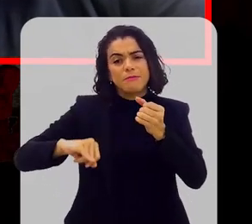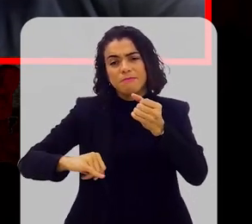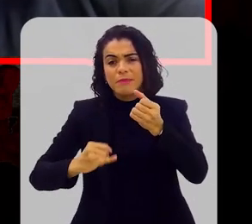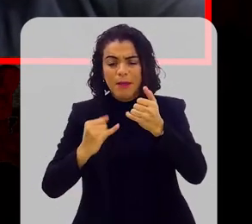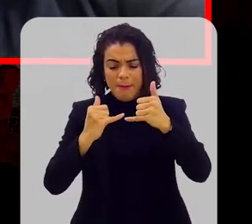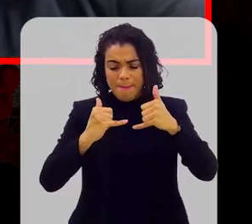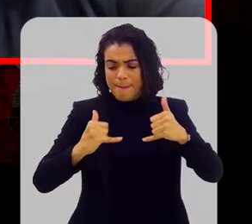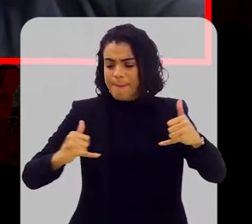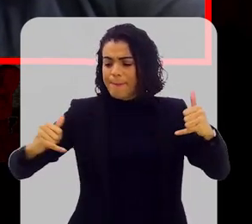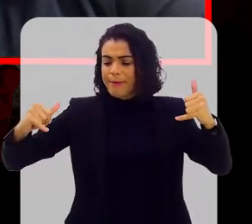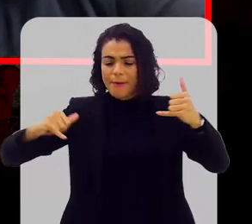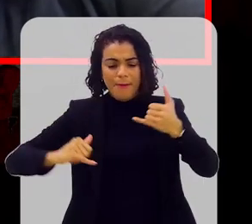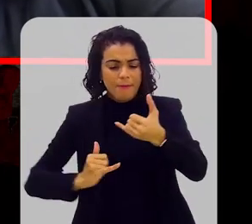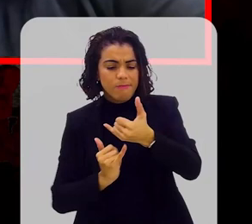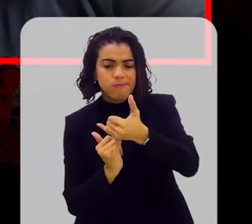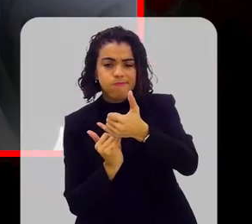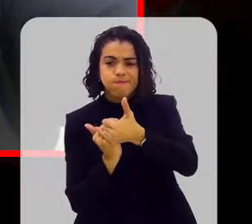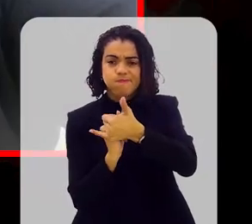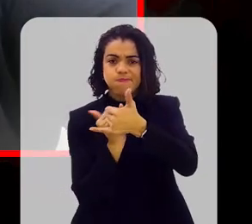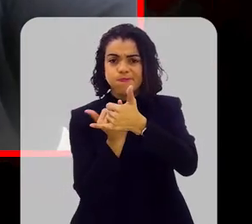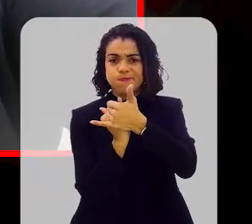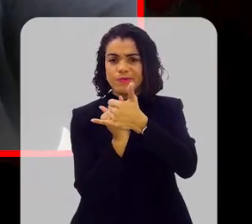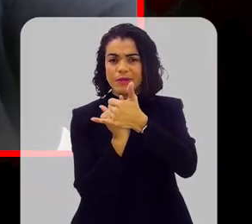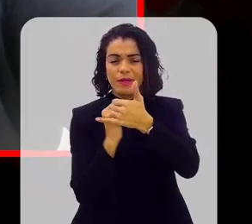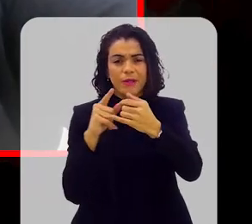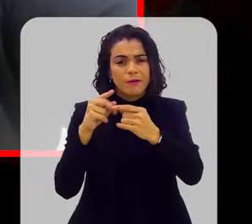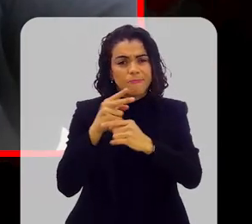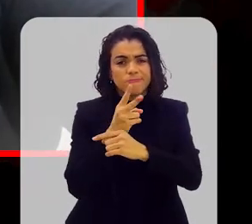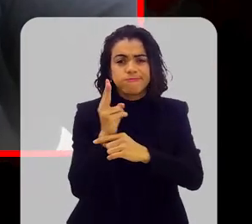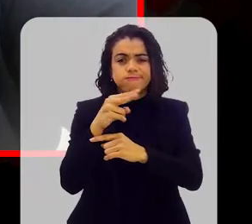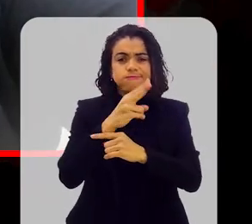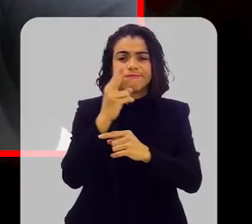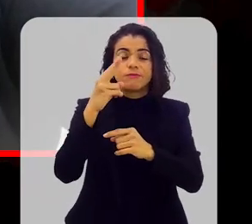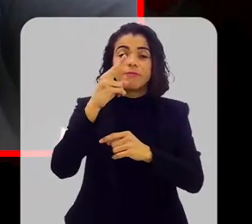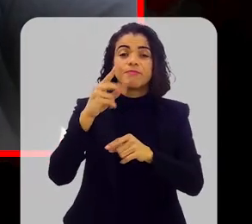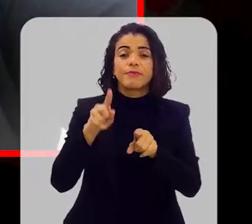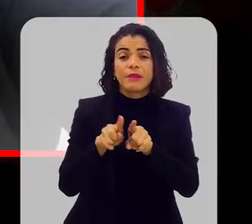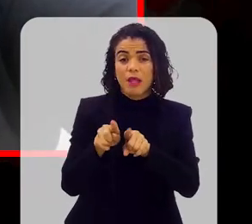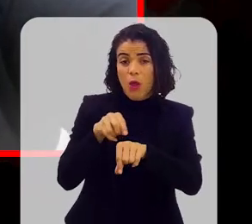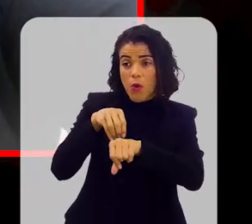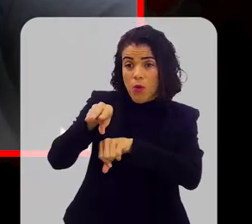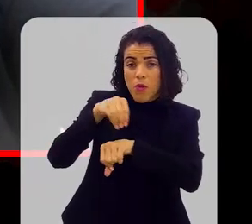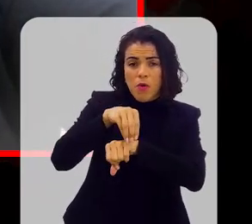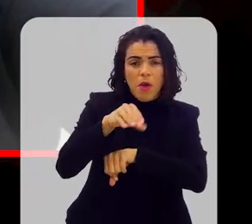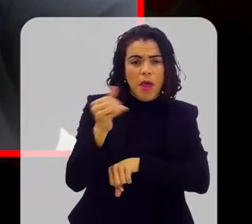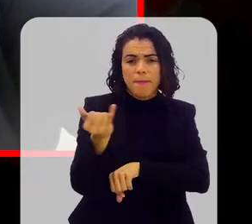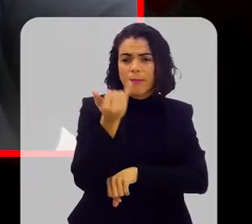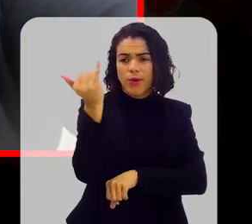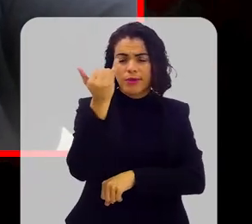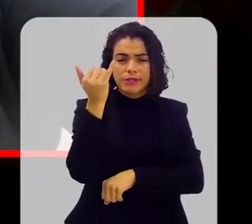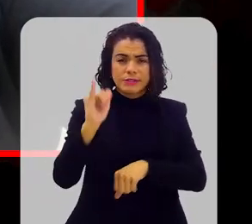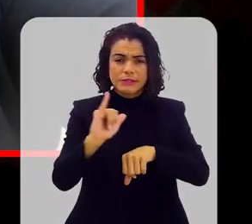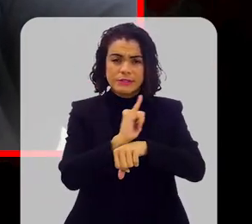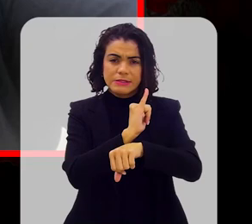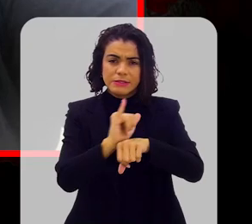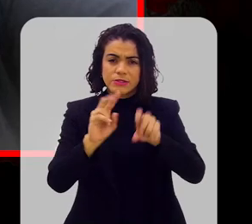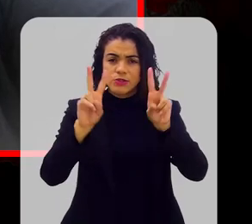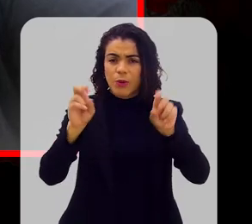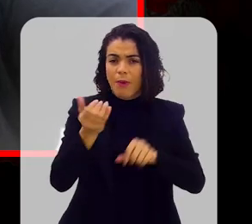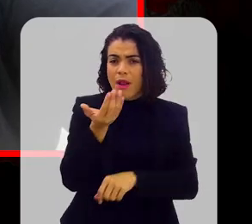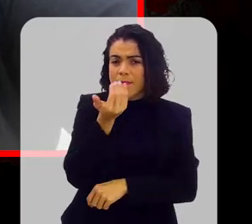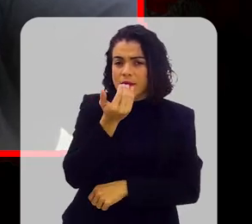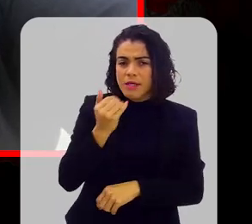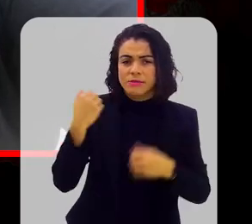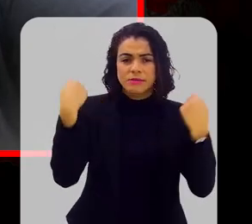ao sistema de saúde, né? Então, a gente, por exemplo, aqui no INCA, a gente estressa muito a importância disso, né? Dessas medidas em relação